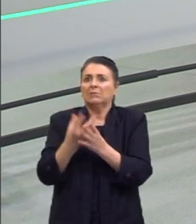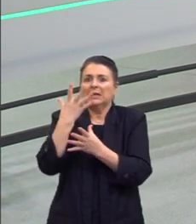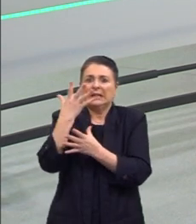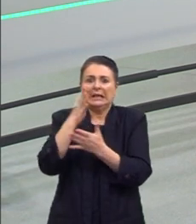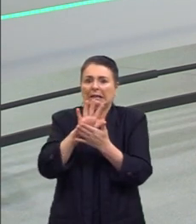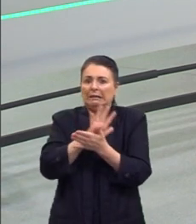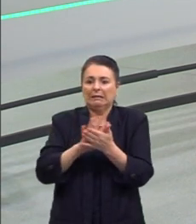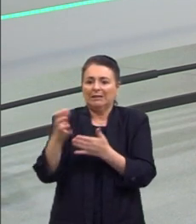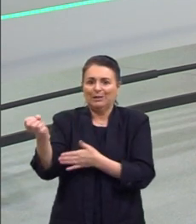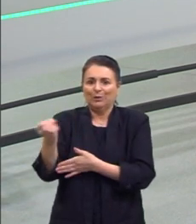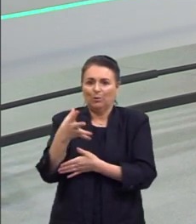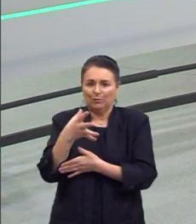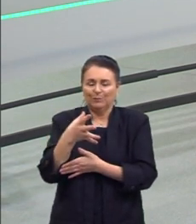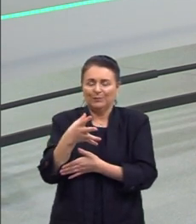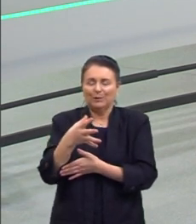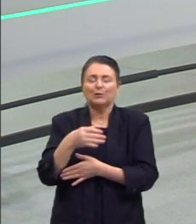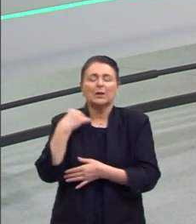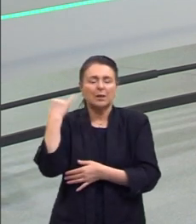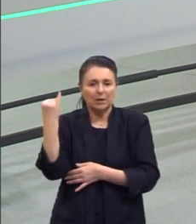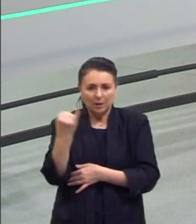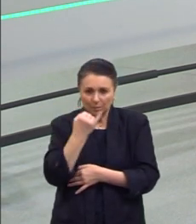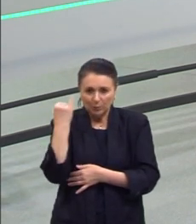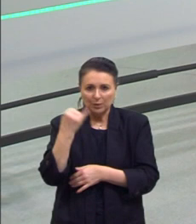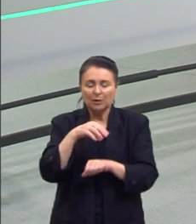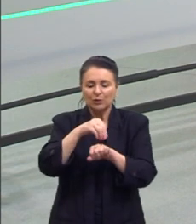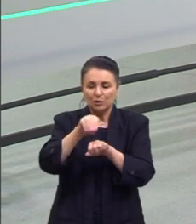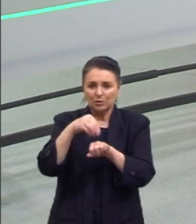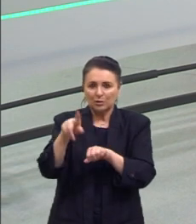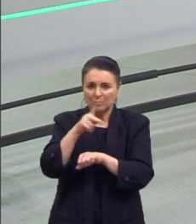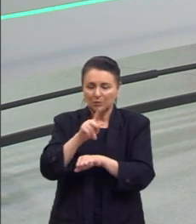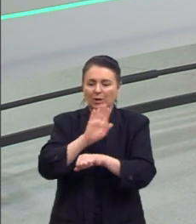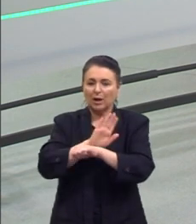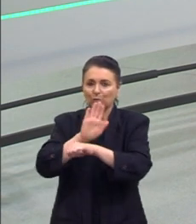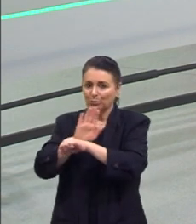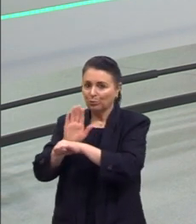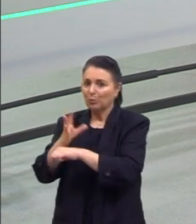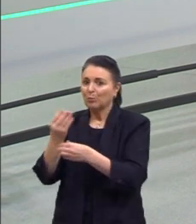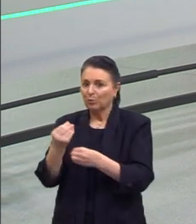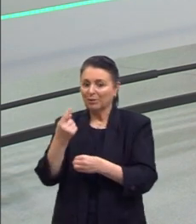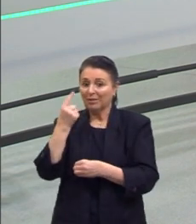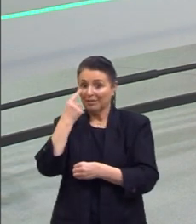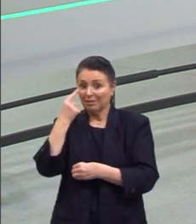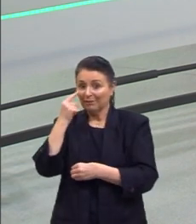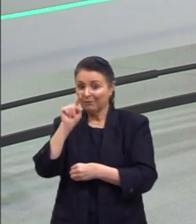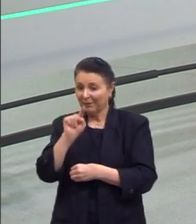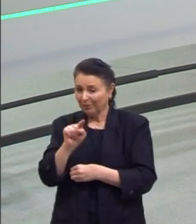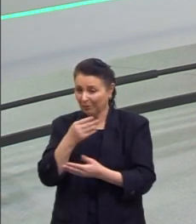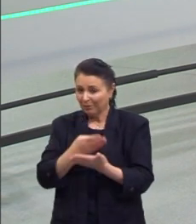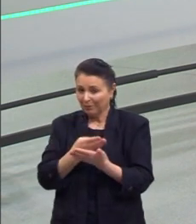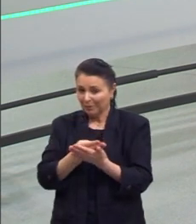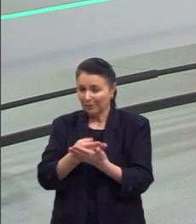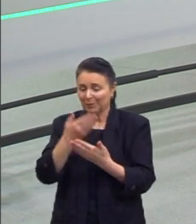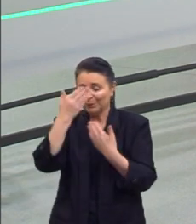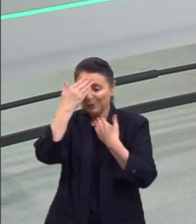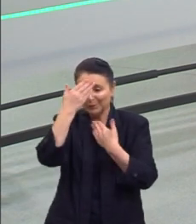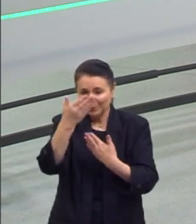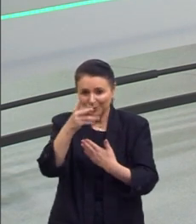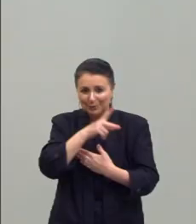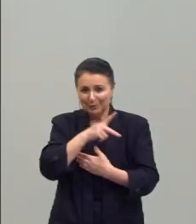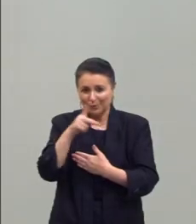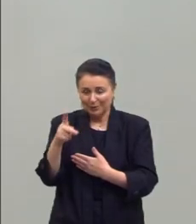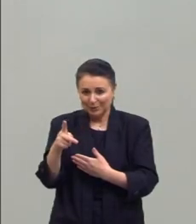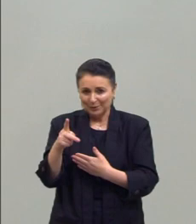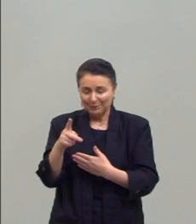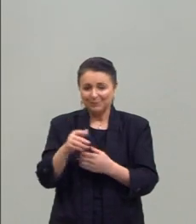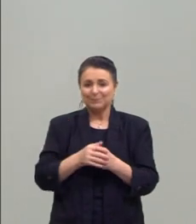E eu acho que foi brilhante as tuas dicas, ajudou bastante, com certeza, a todo mundo que está nos assistindo. Muito obrigada, Lucas. Muito obrigado,